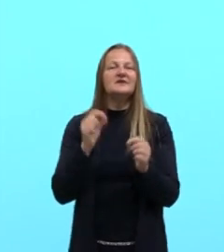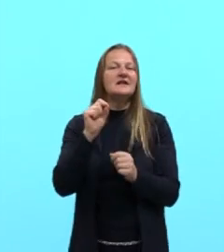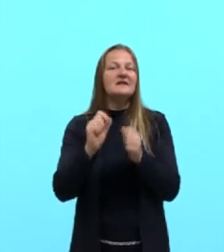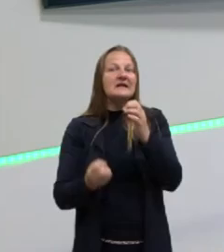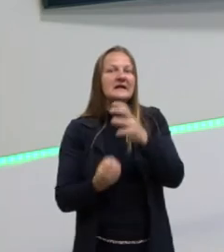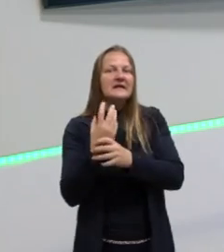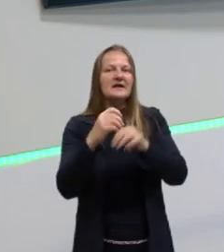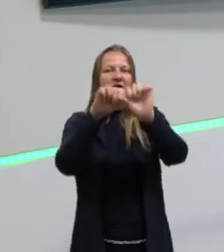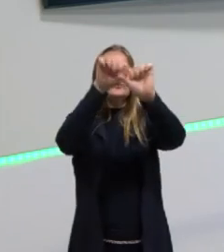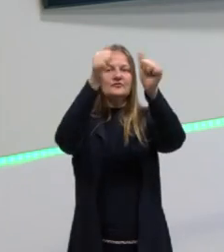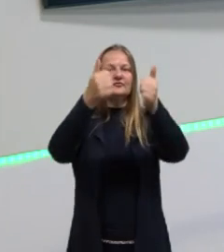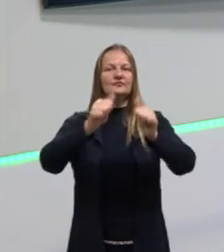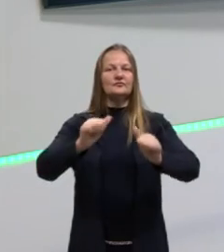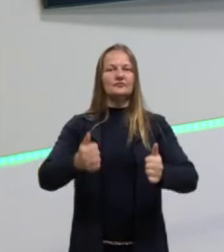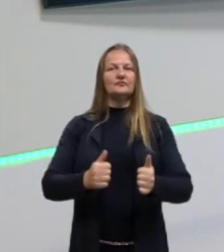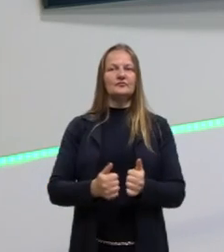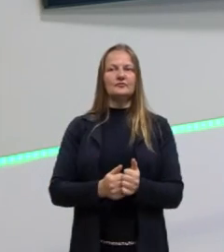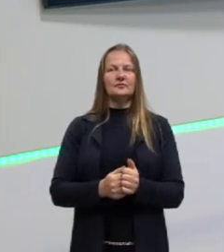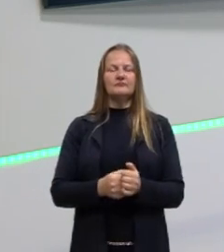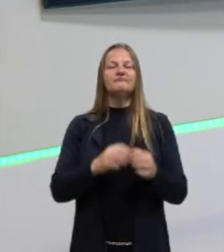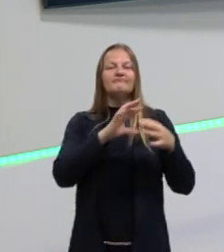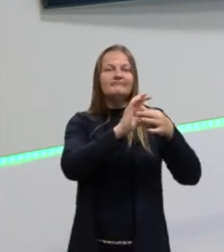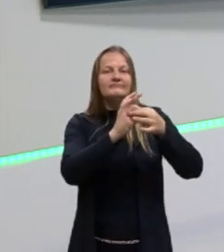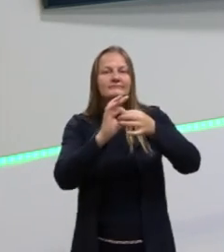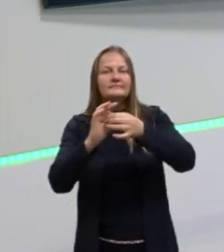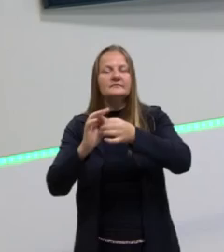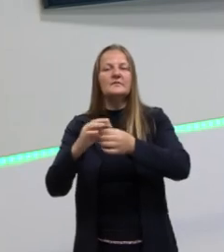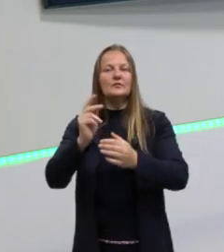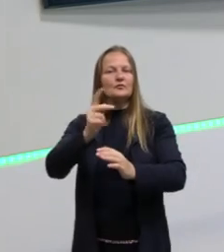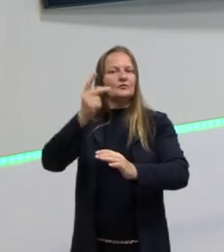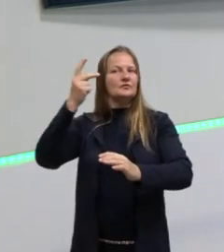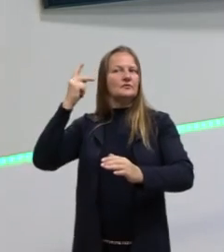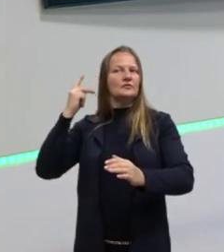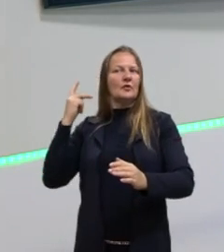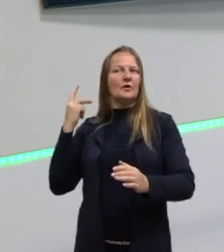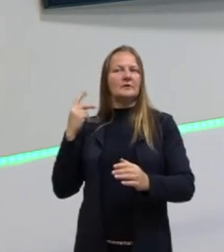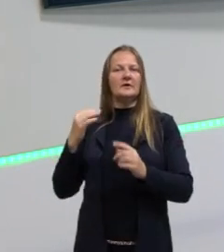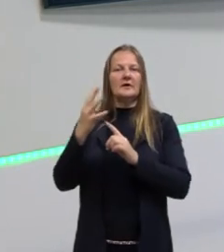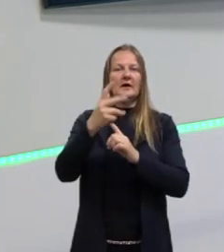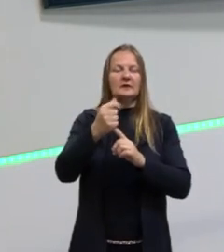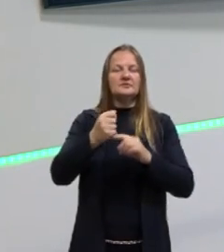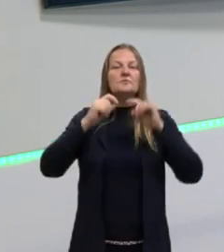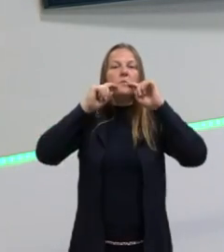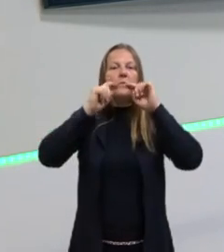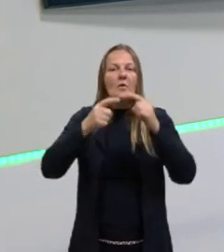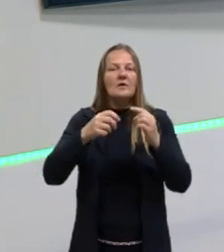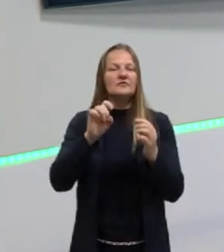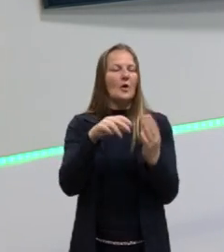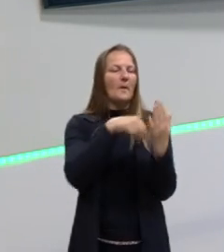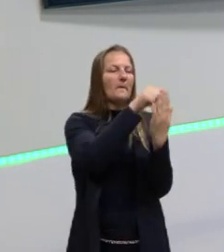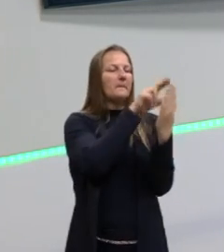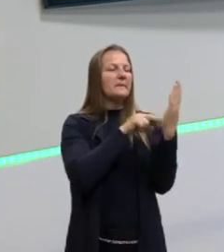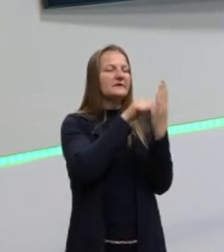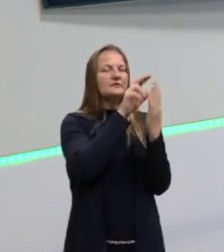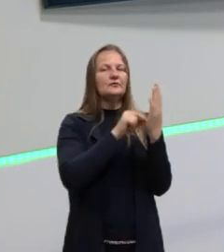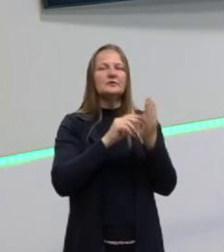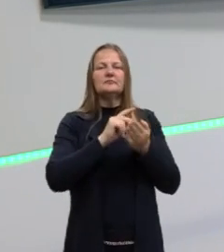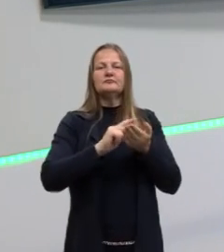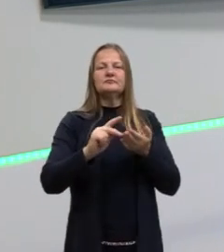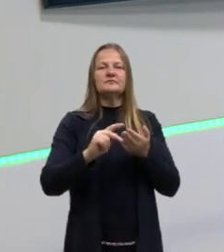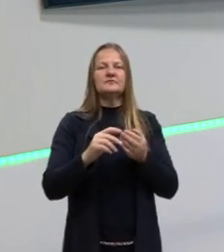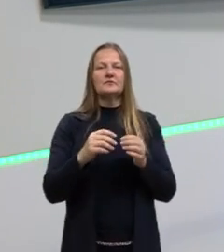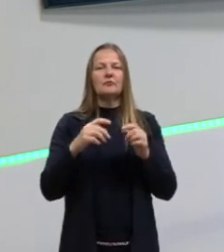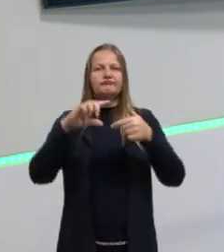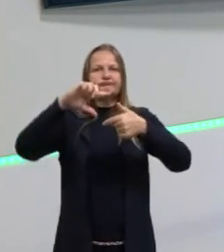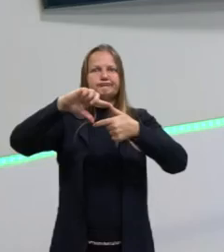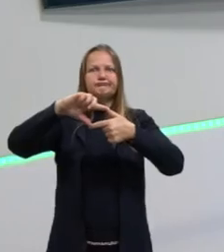Então, é interessante a gente olhar para esse cenário e perceber que a arte, ela deixa de ser essa pintura, essa superfície engessada,